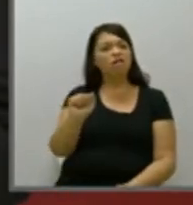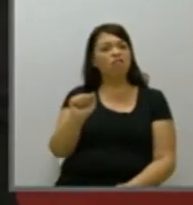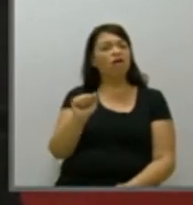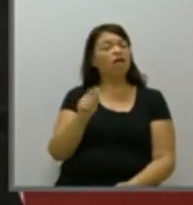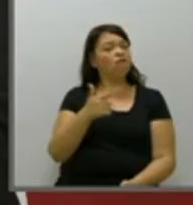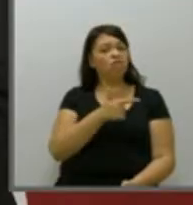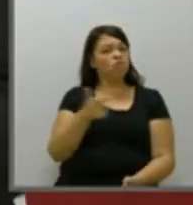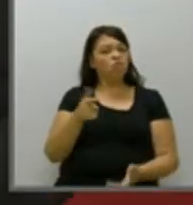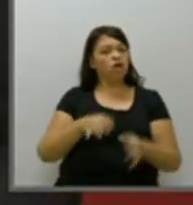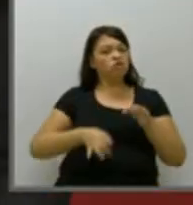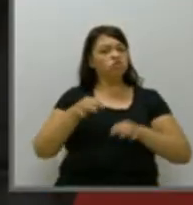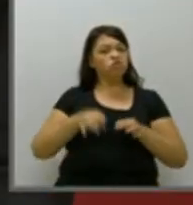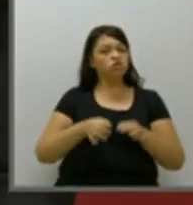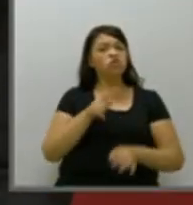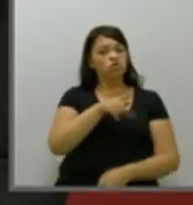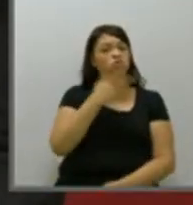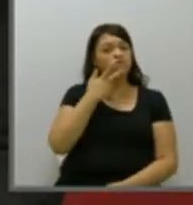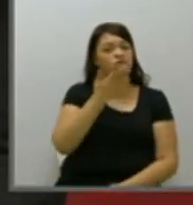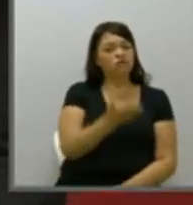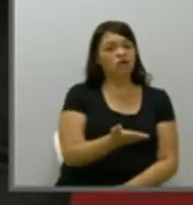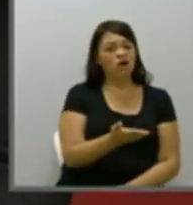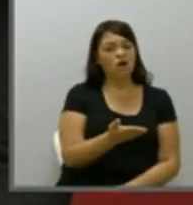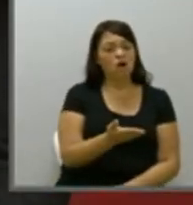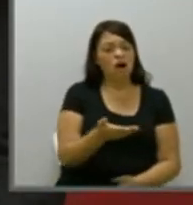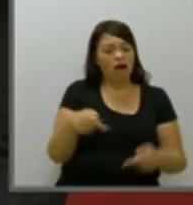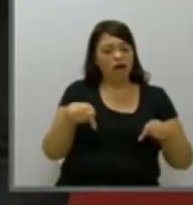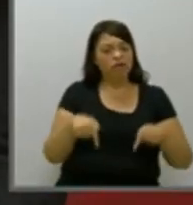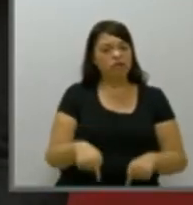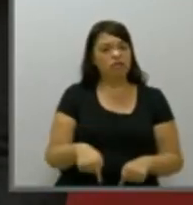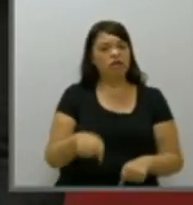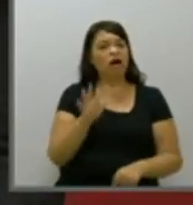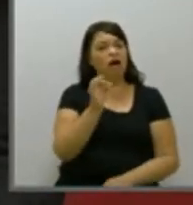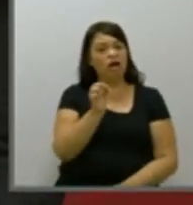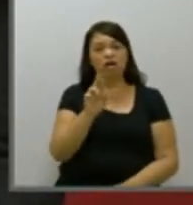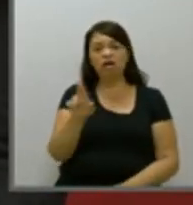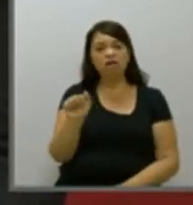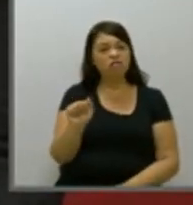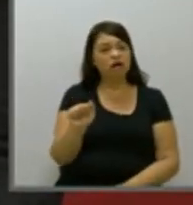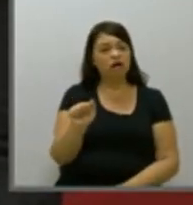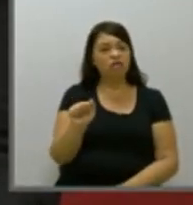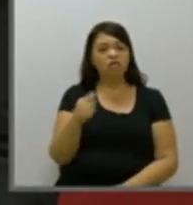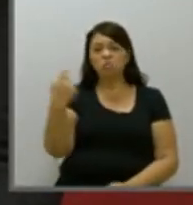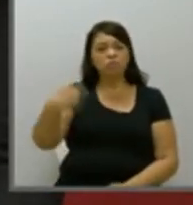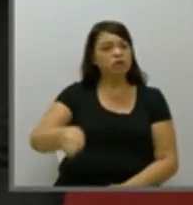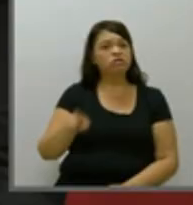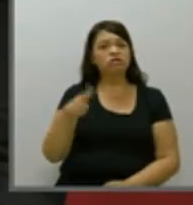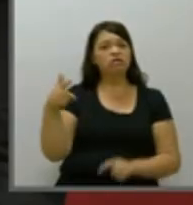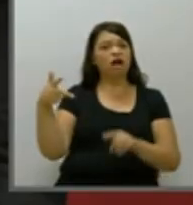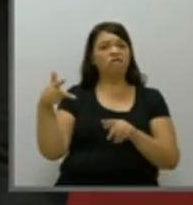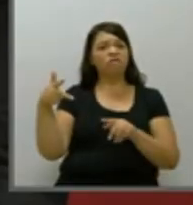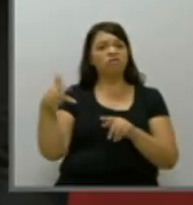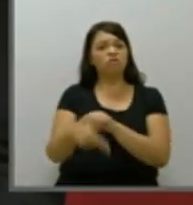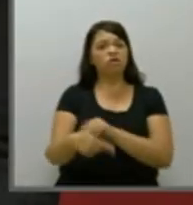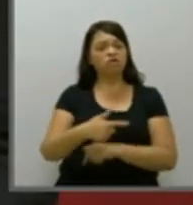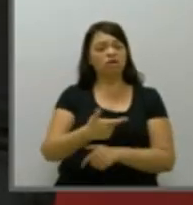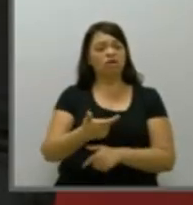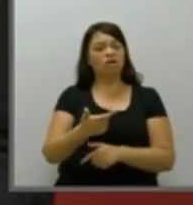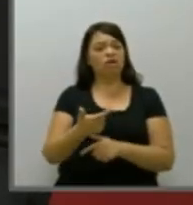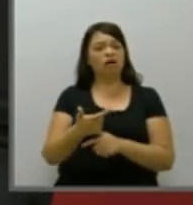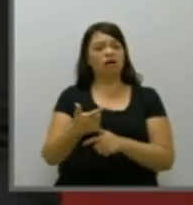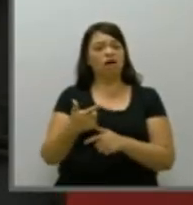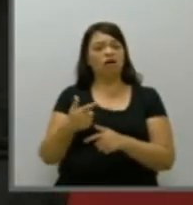como o senhor mesmo disse aqui, que a prefeita não deveria ter sido caçada. Pelo que o senhor disse, se deduz isso.